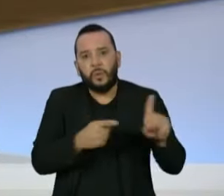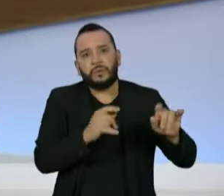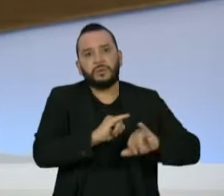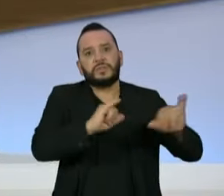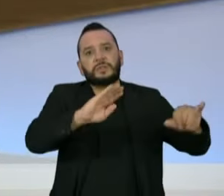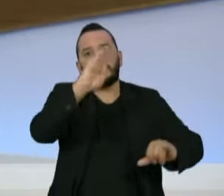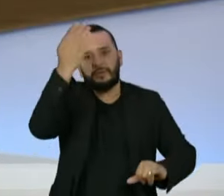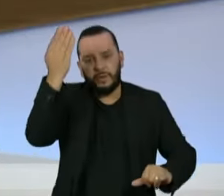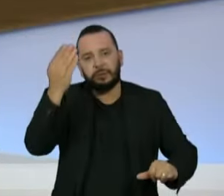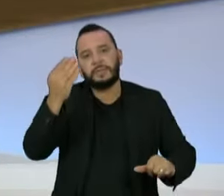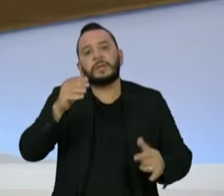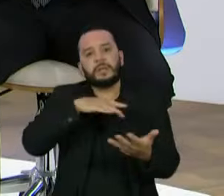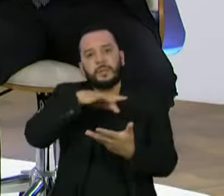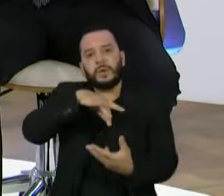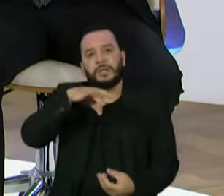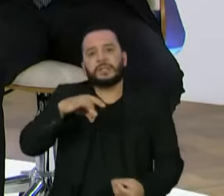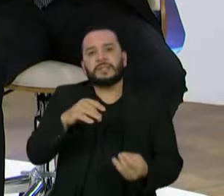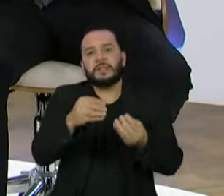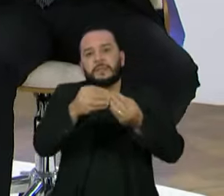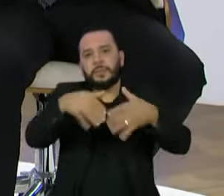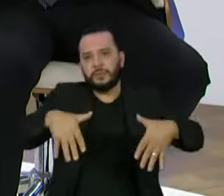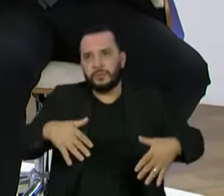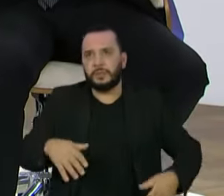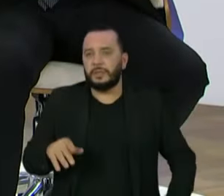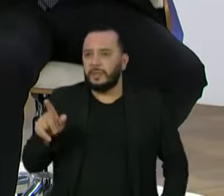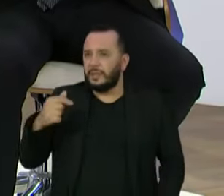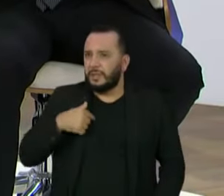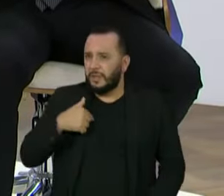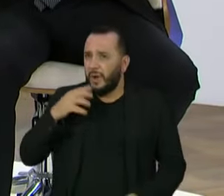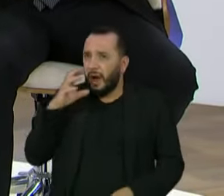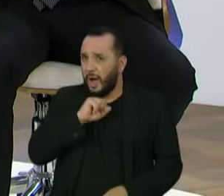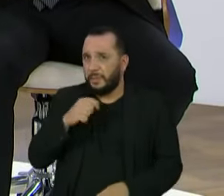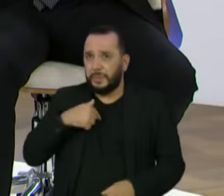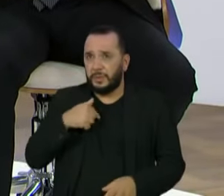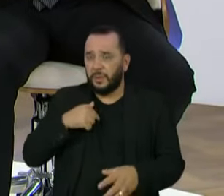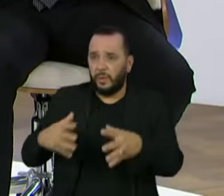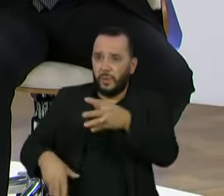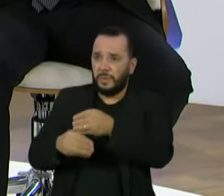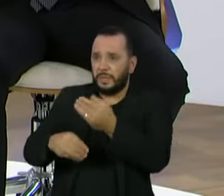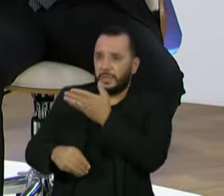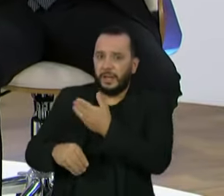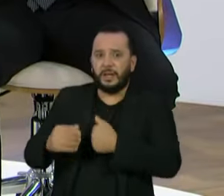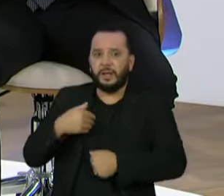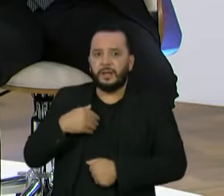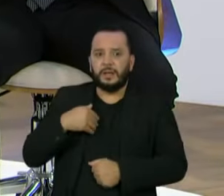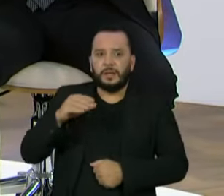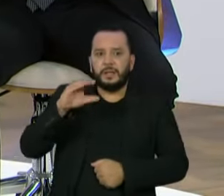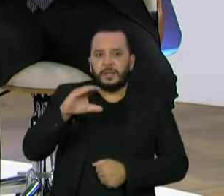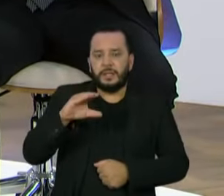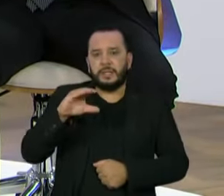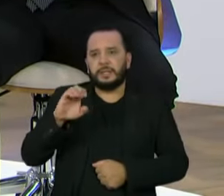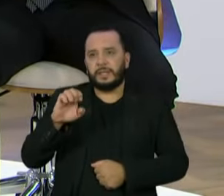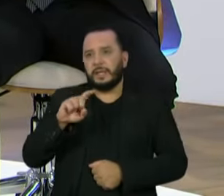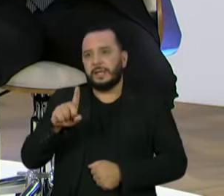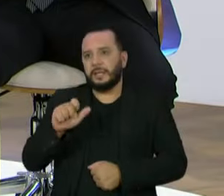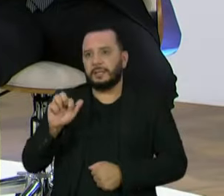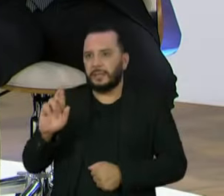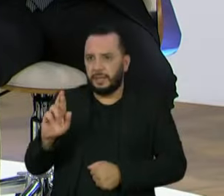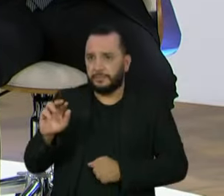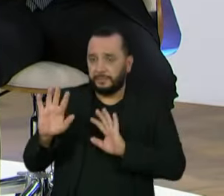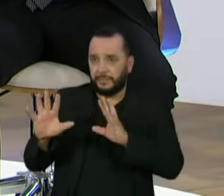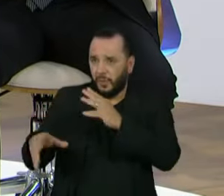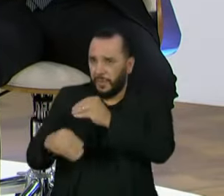democracia? Júlia, vou pedir sua licença só para completar uma resposta ao César. A gente está repetindo no Brasil o roteiro italiano.